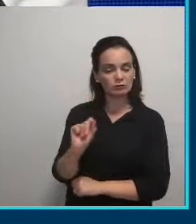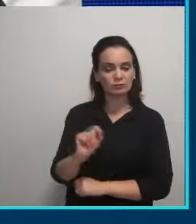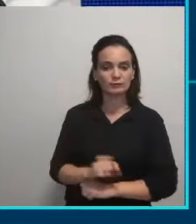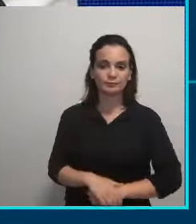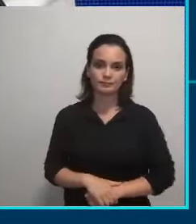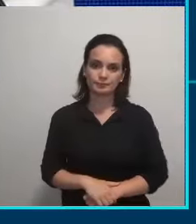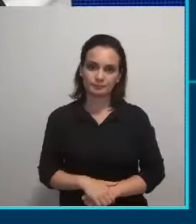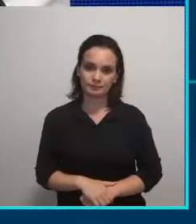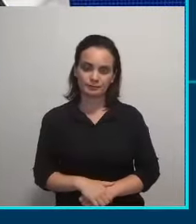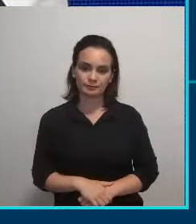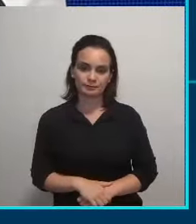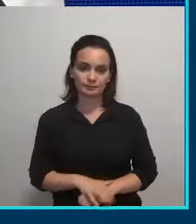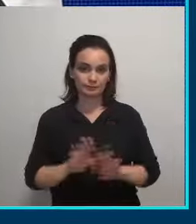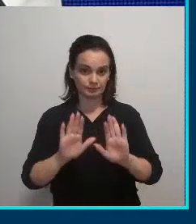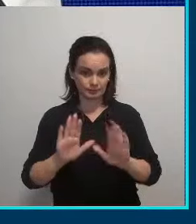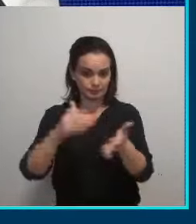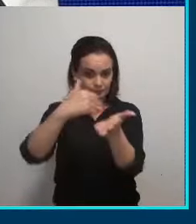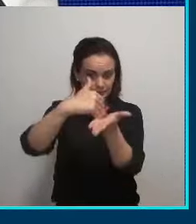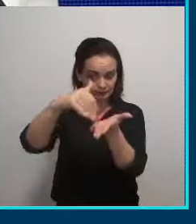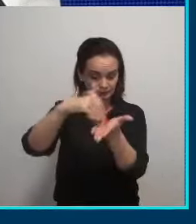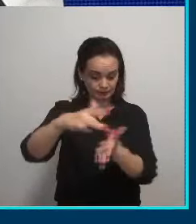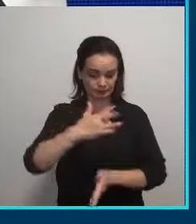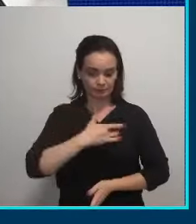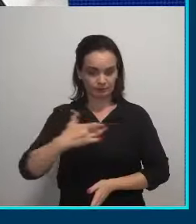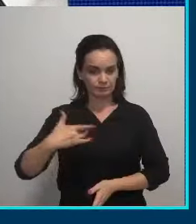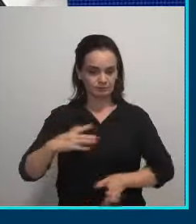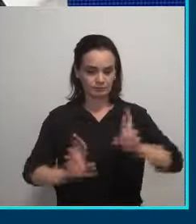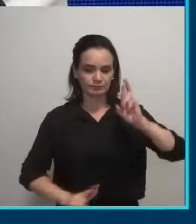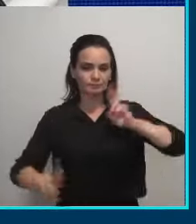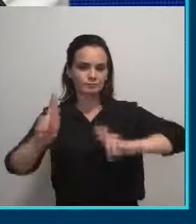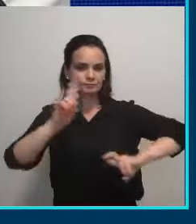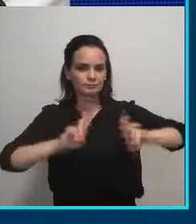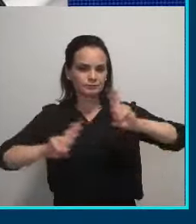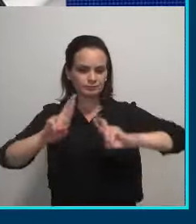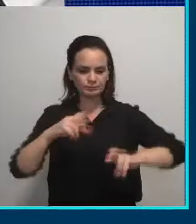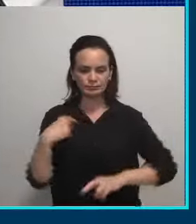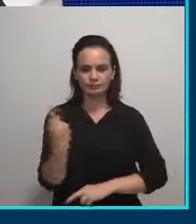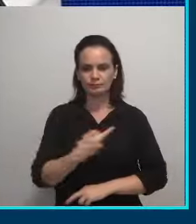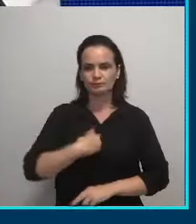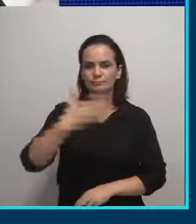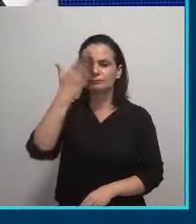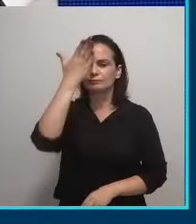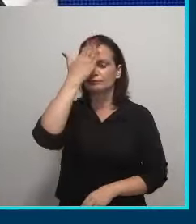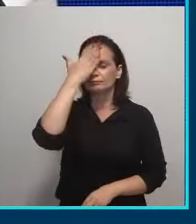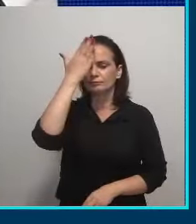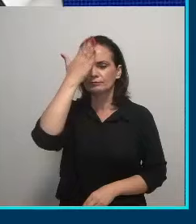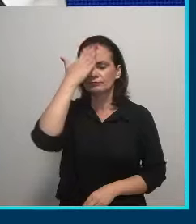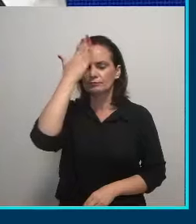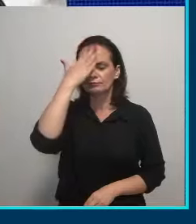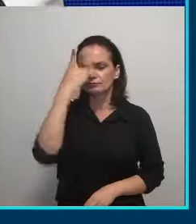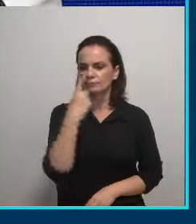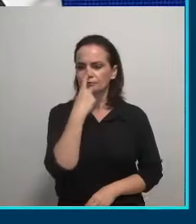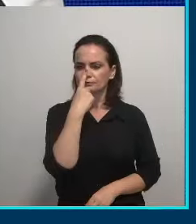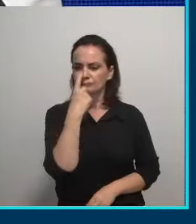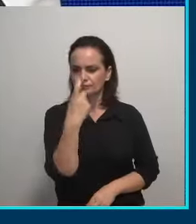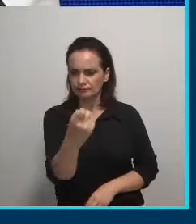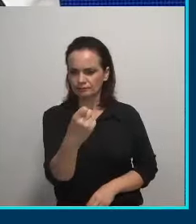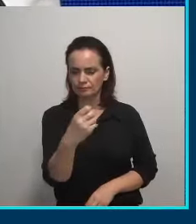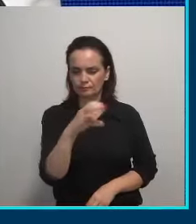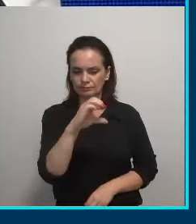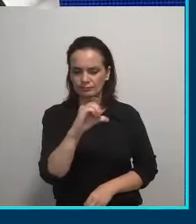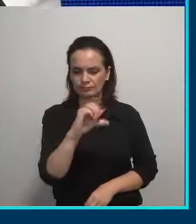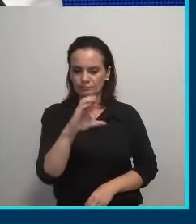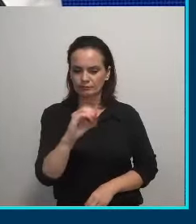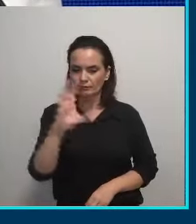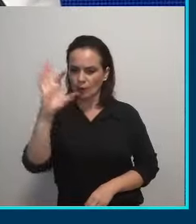A Secretaria de Saúde tem monitorado, a gente sabe que o lixo, muitas vezes, 90% dos focos